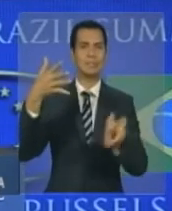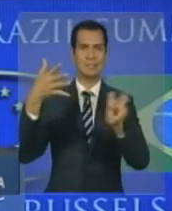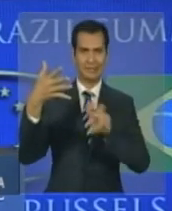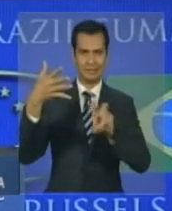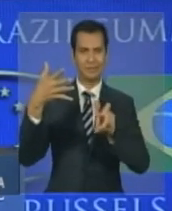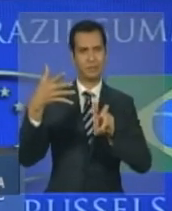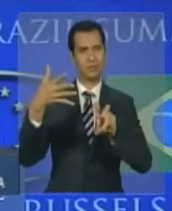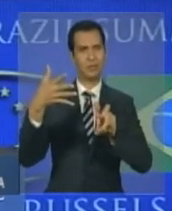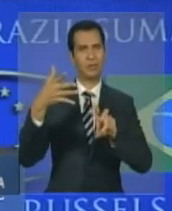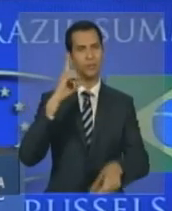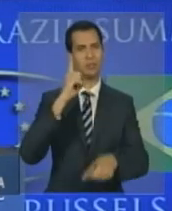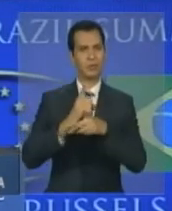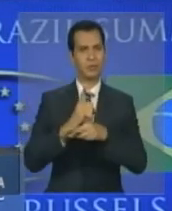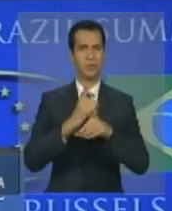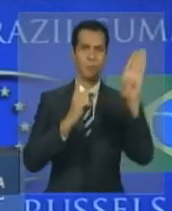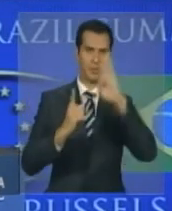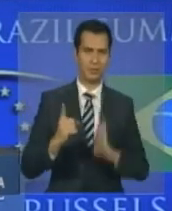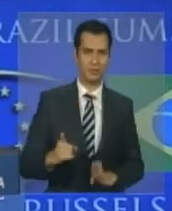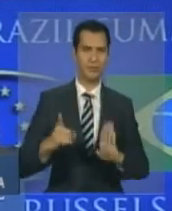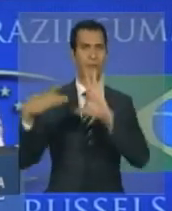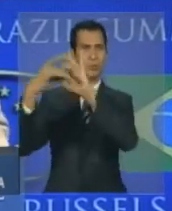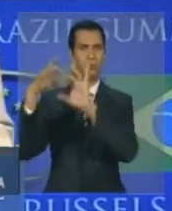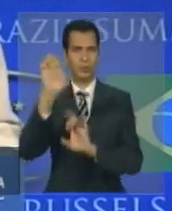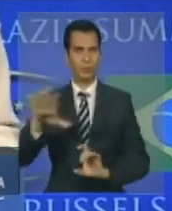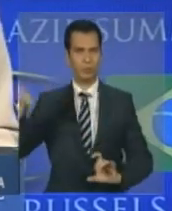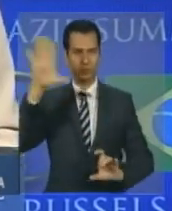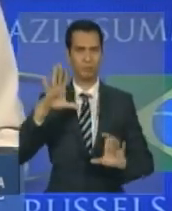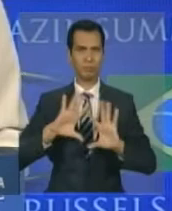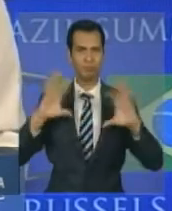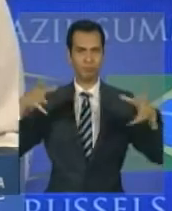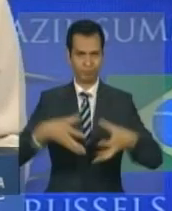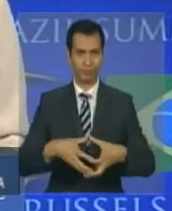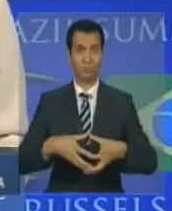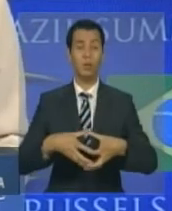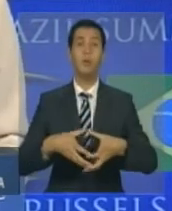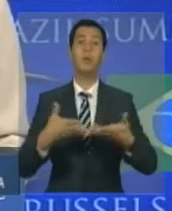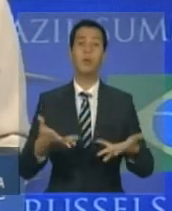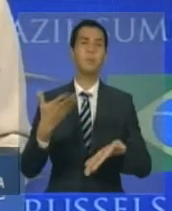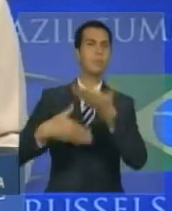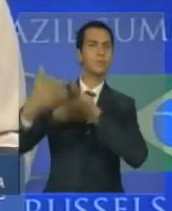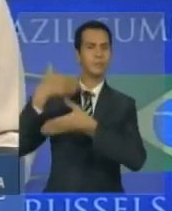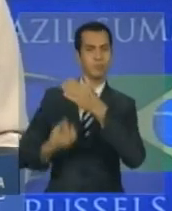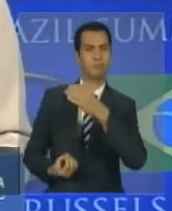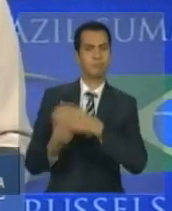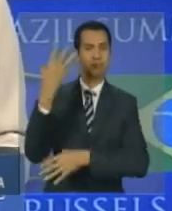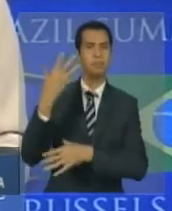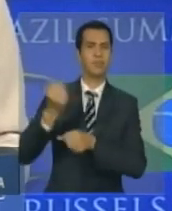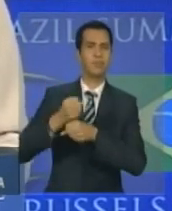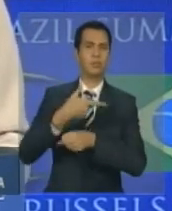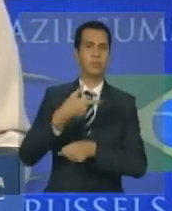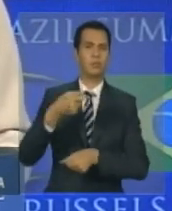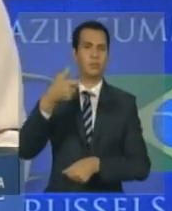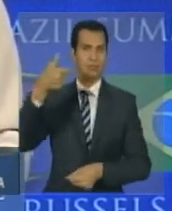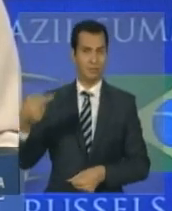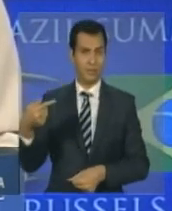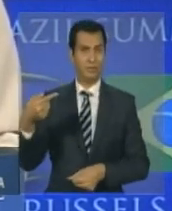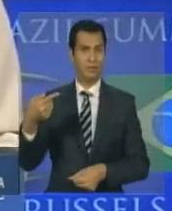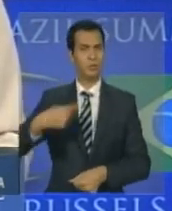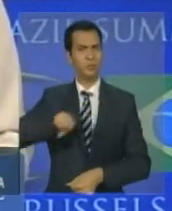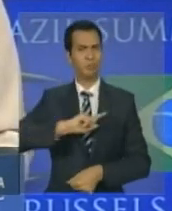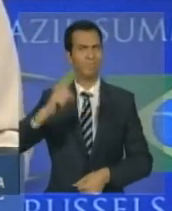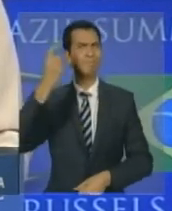mecanismo foi lançado em 2007, tínhamos a convicção de que era chegada a hora de o Brasil e a União